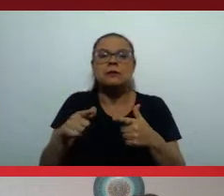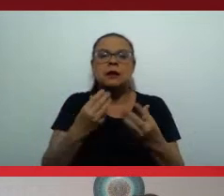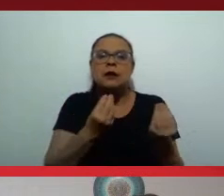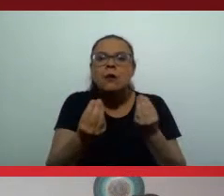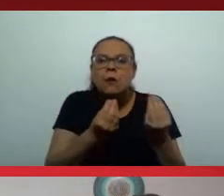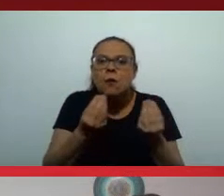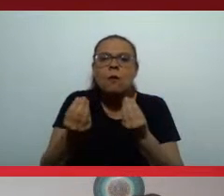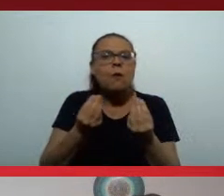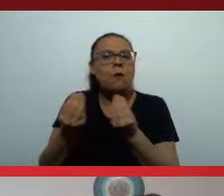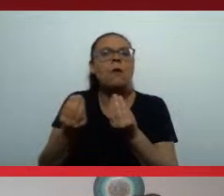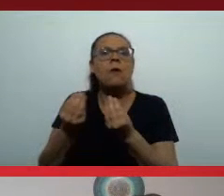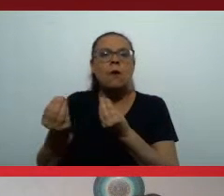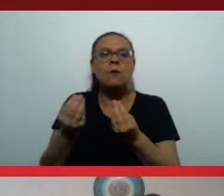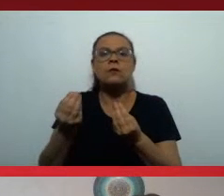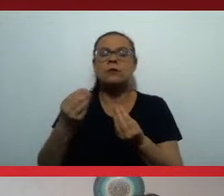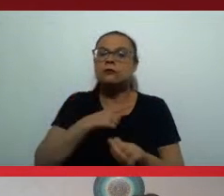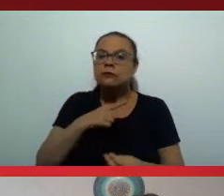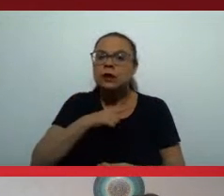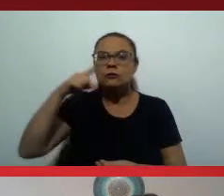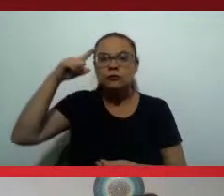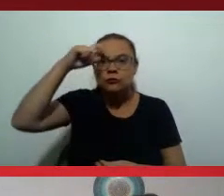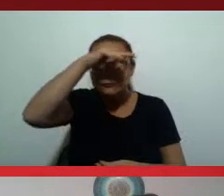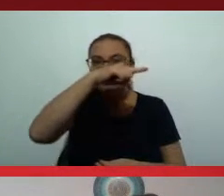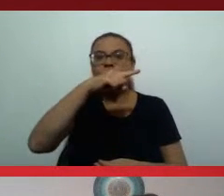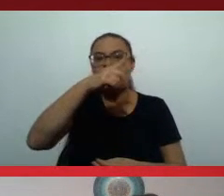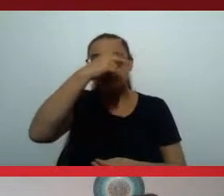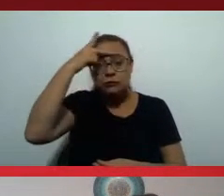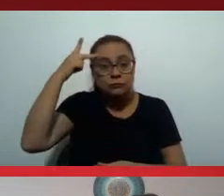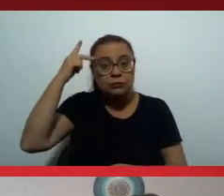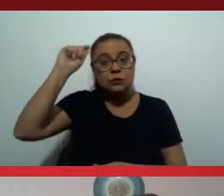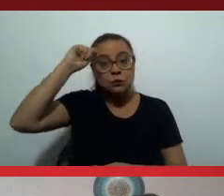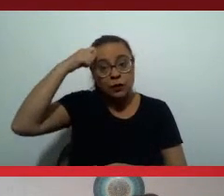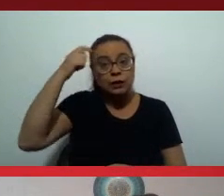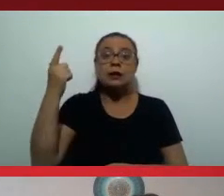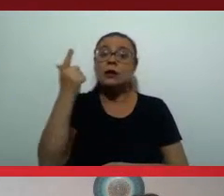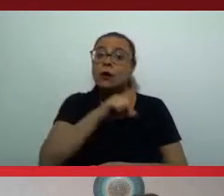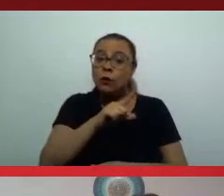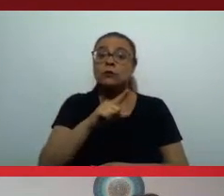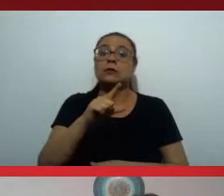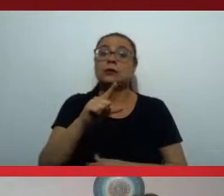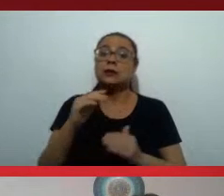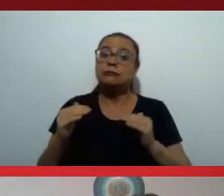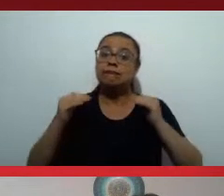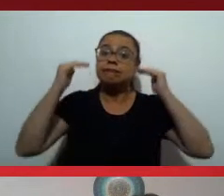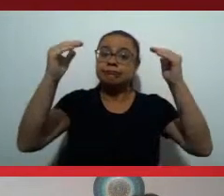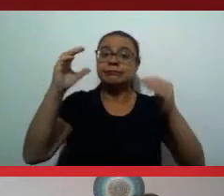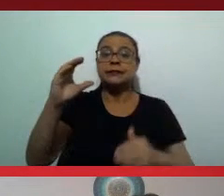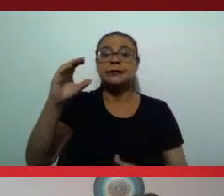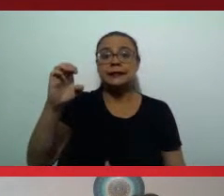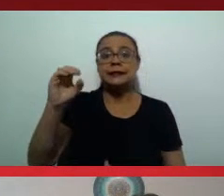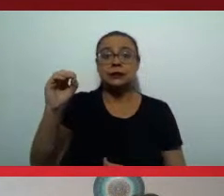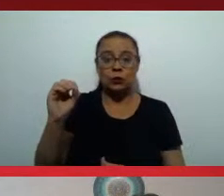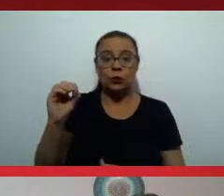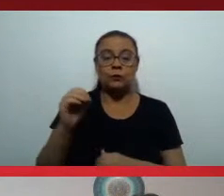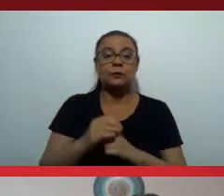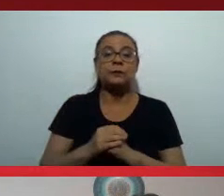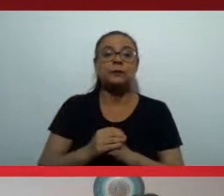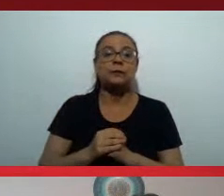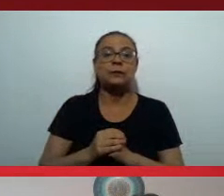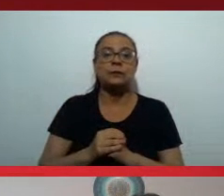uma dificuldade muito grande de alcançar a posição de alta gestão nas empresas. O primeiro dado que eu quero